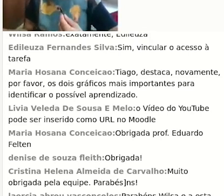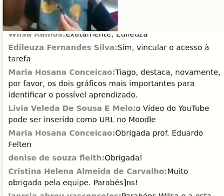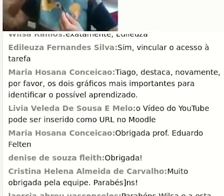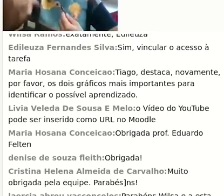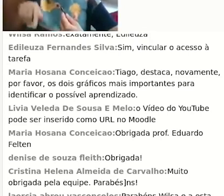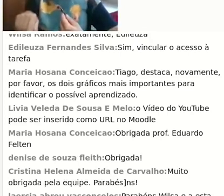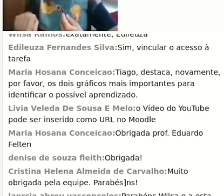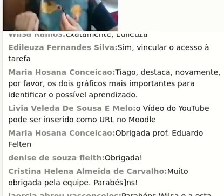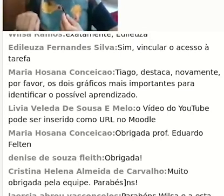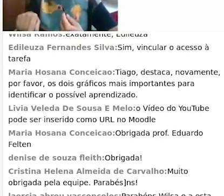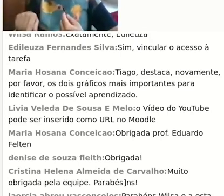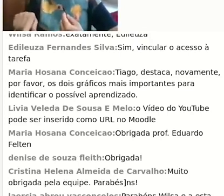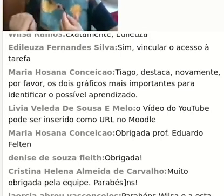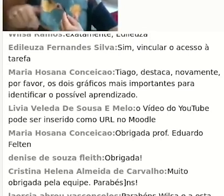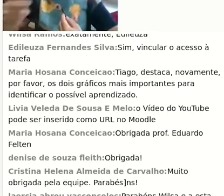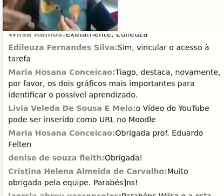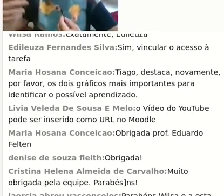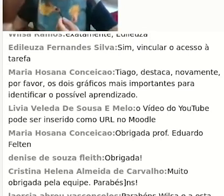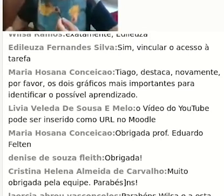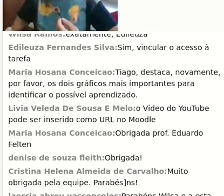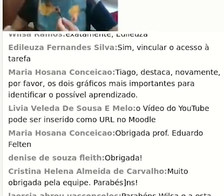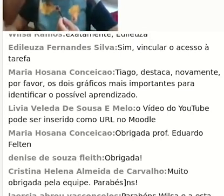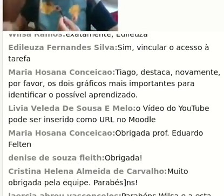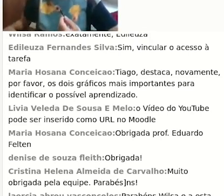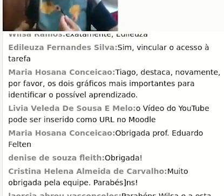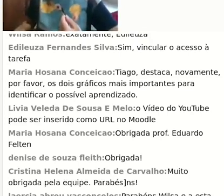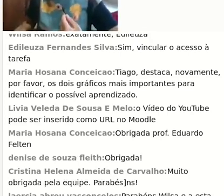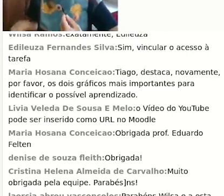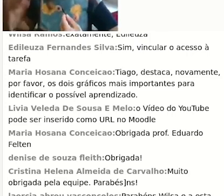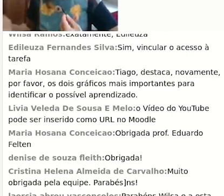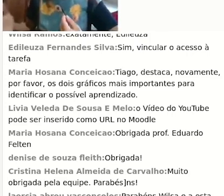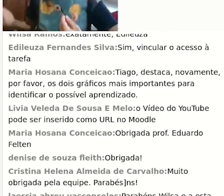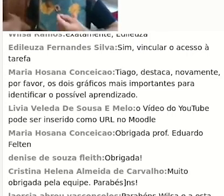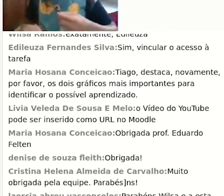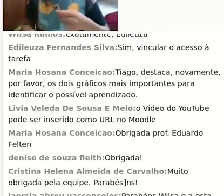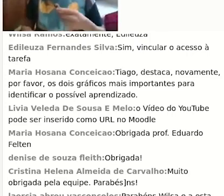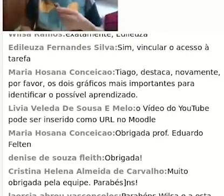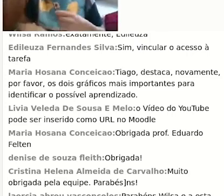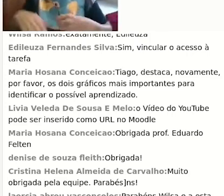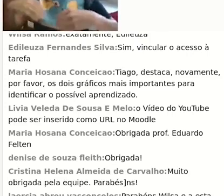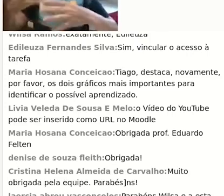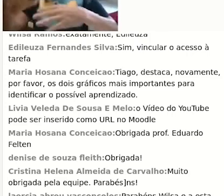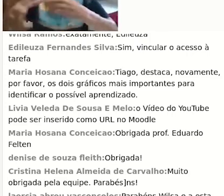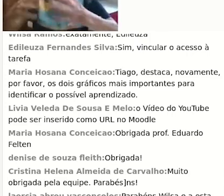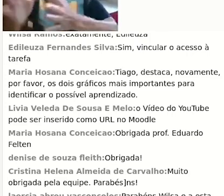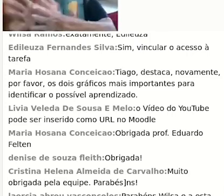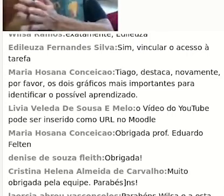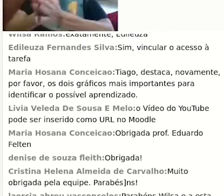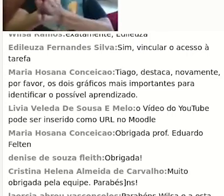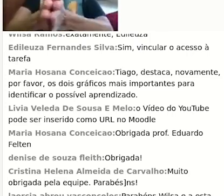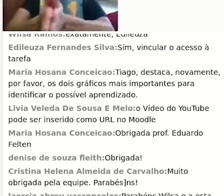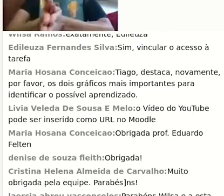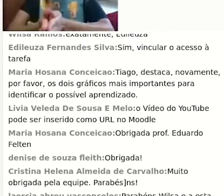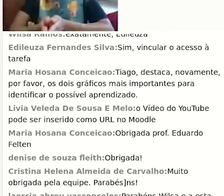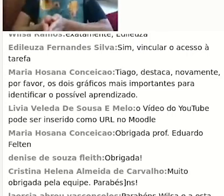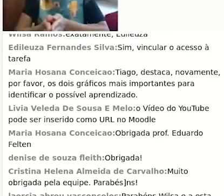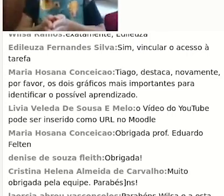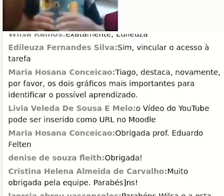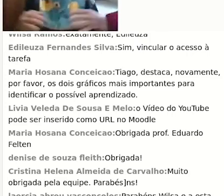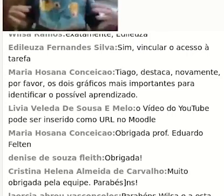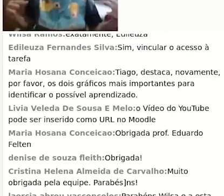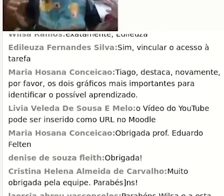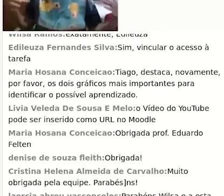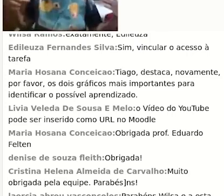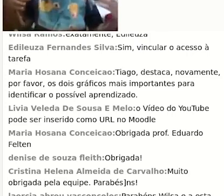aprendizagem, mas na oferta, na implantação da disciplina, nós temos outras questões, e aí a gente vai evoluindo, essa para mim era uma